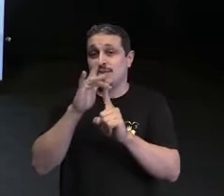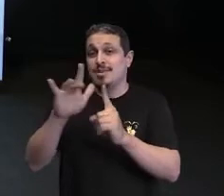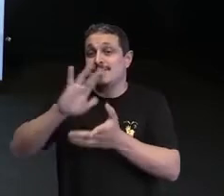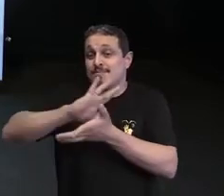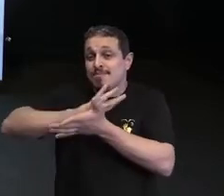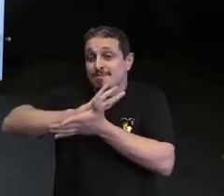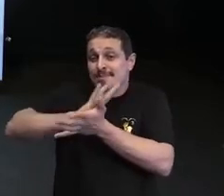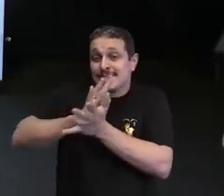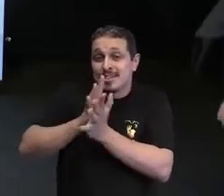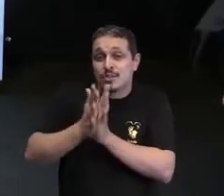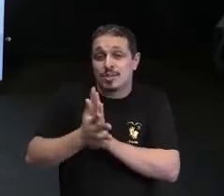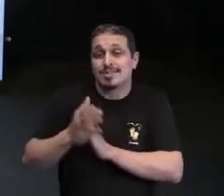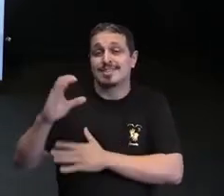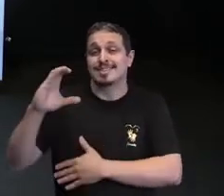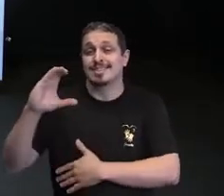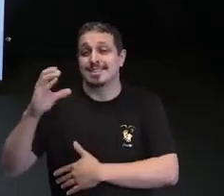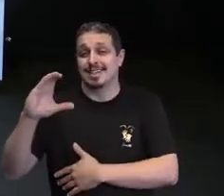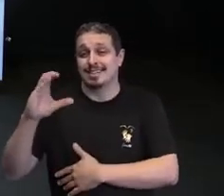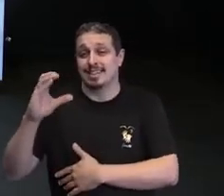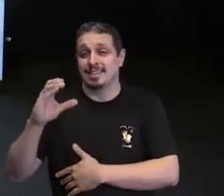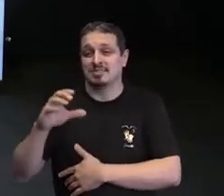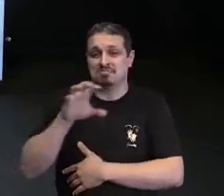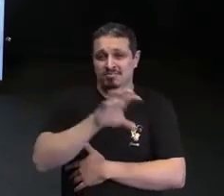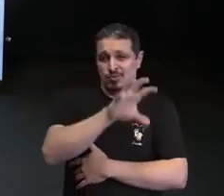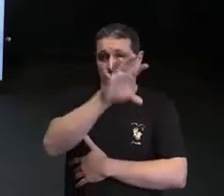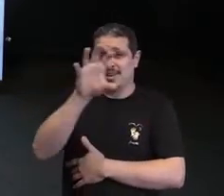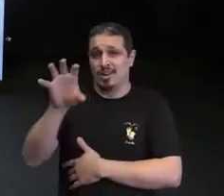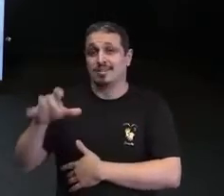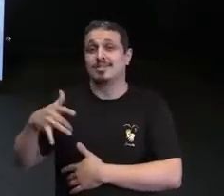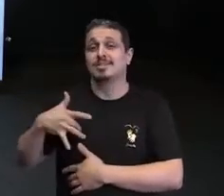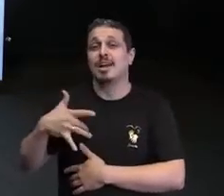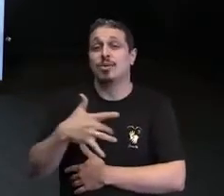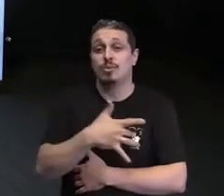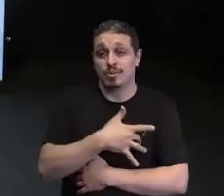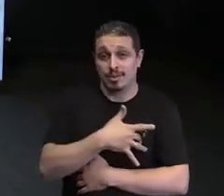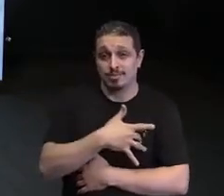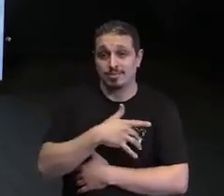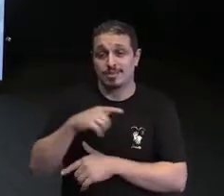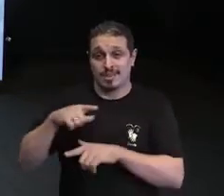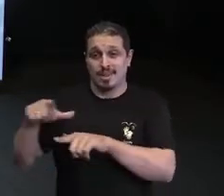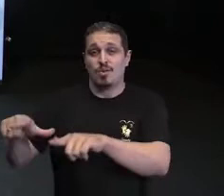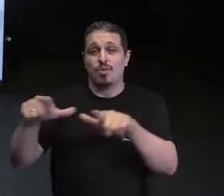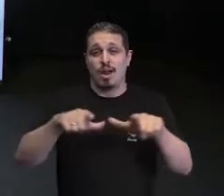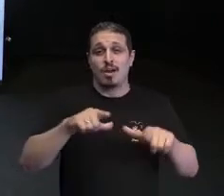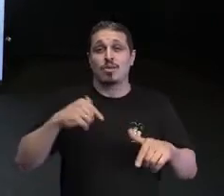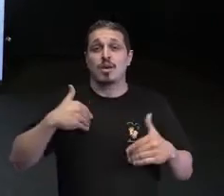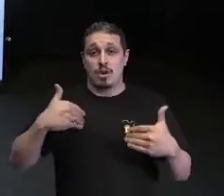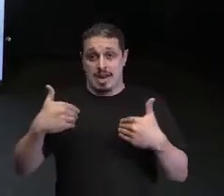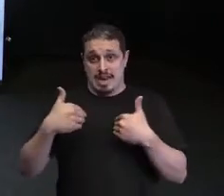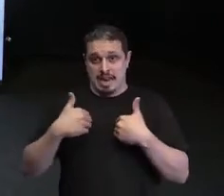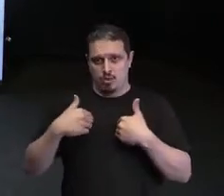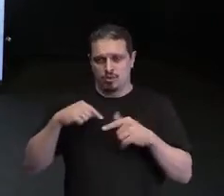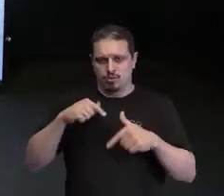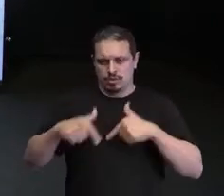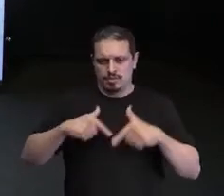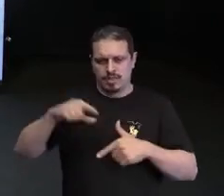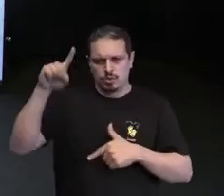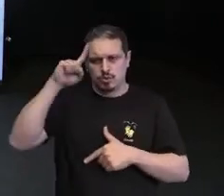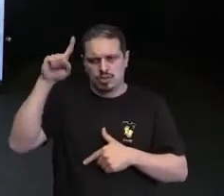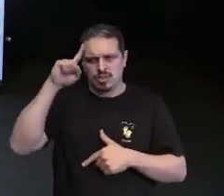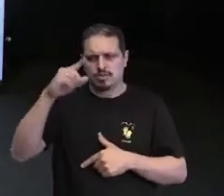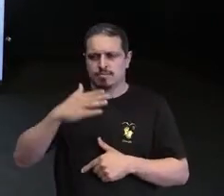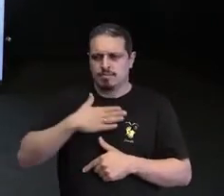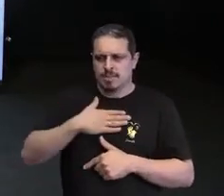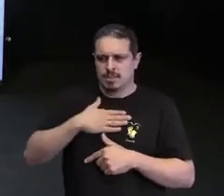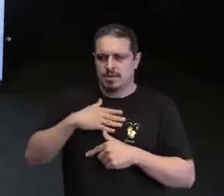na ciência, na área da saúde e no local que eu percorro no meu dia a dia. Isso foi um presente e